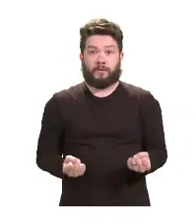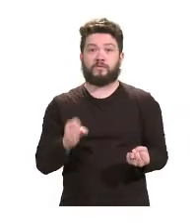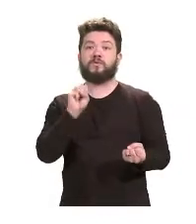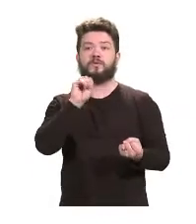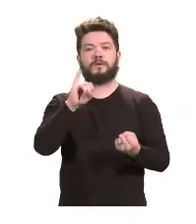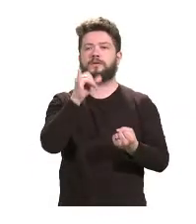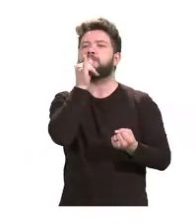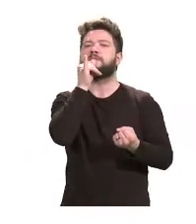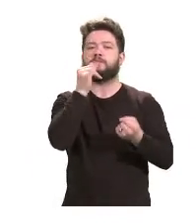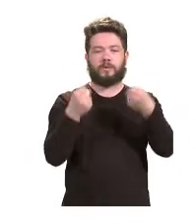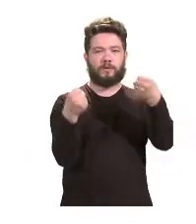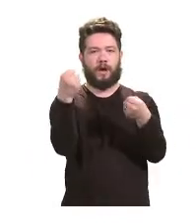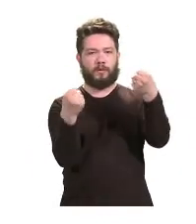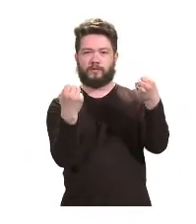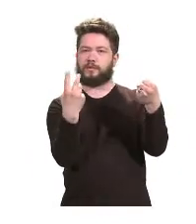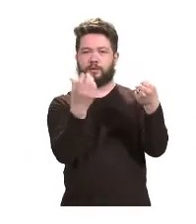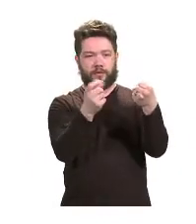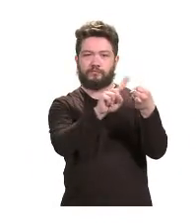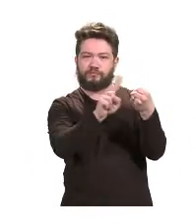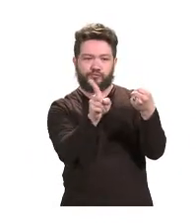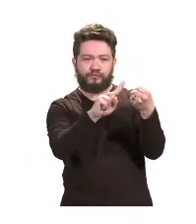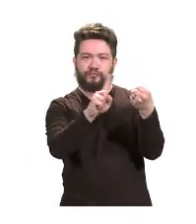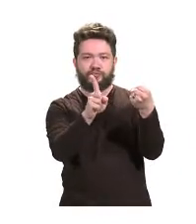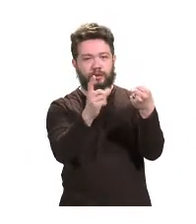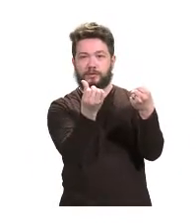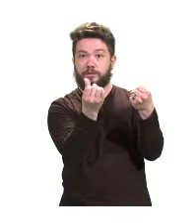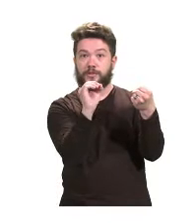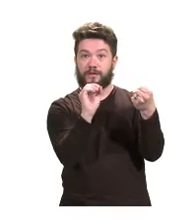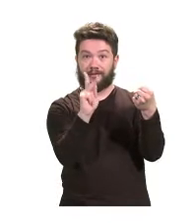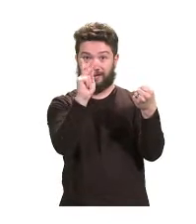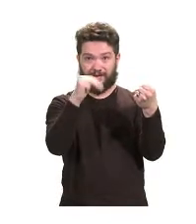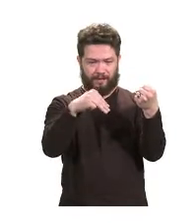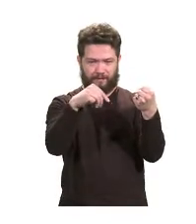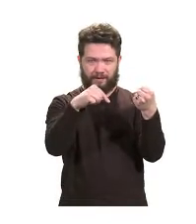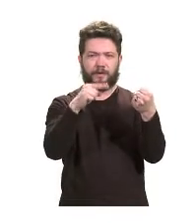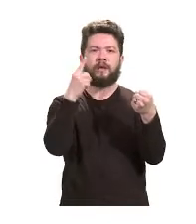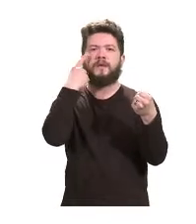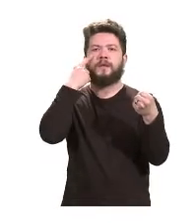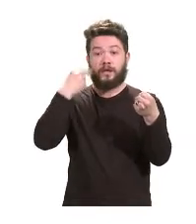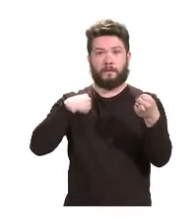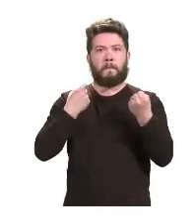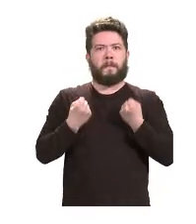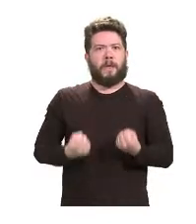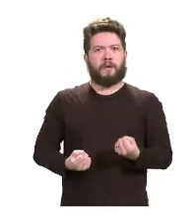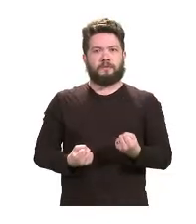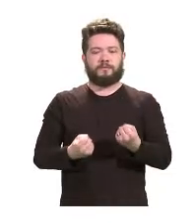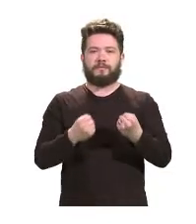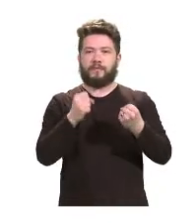Vamos calcular? Quero que pegue seu celular e digite seu peso na calculadora.